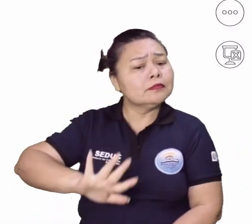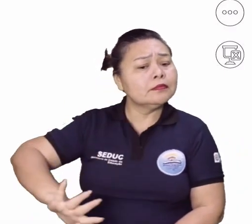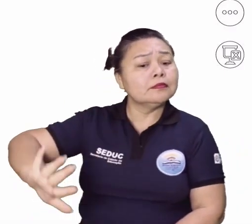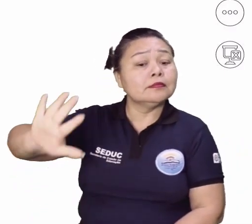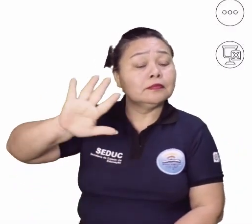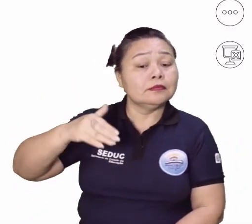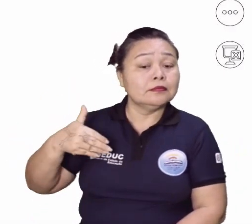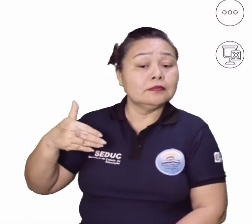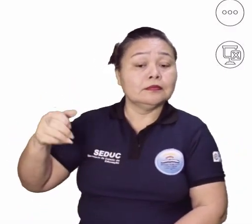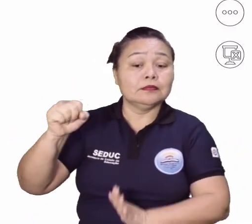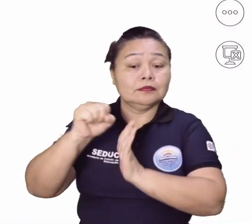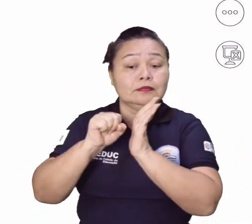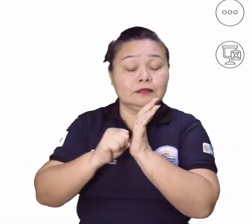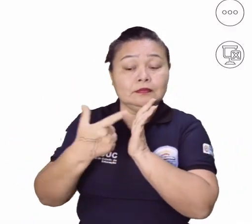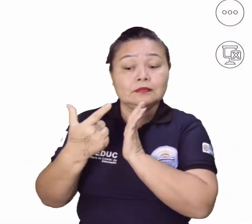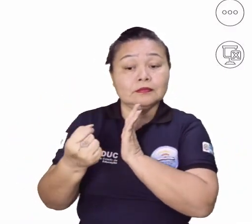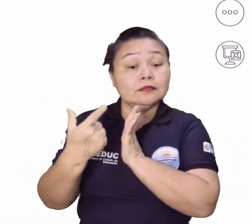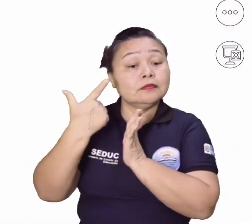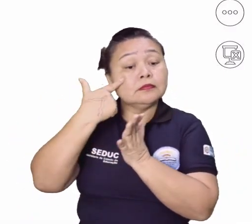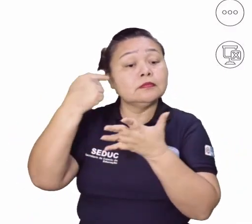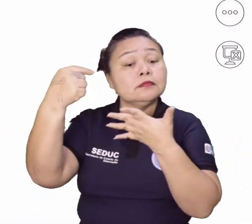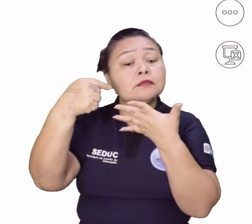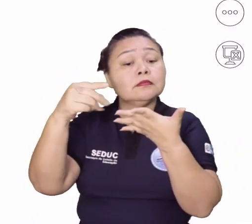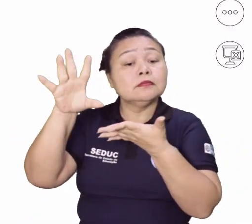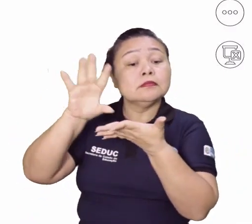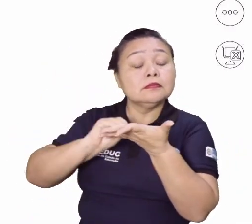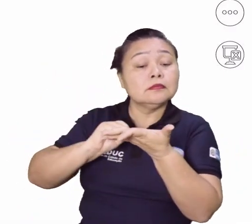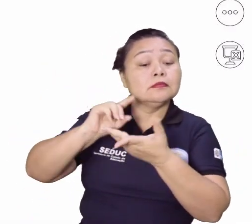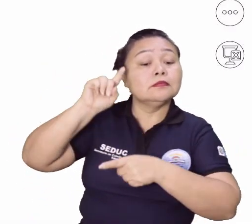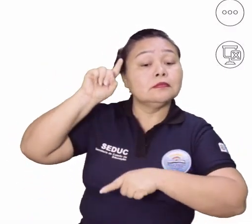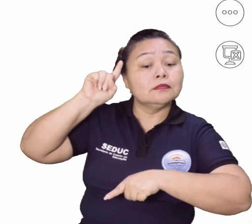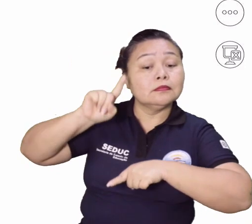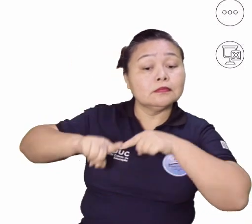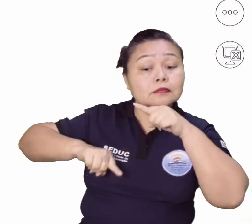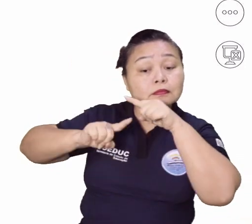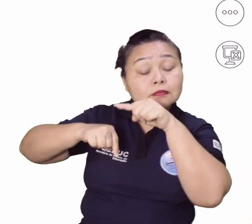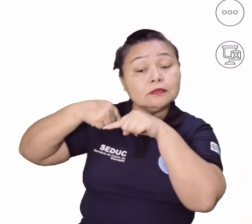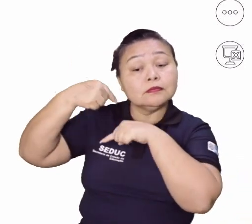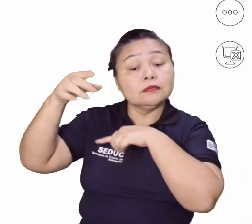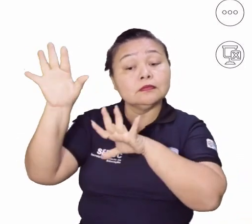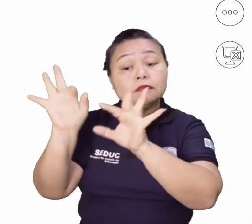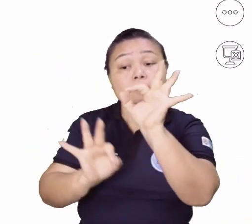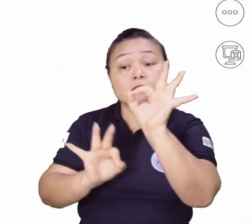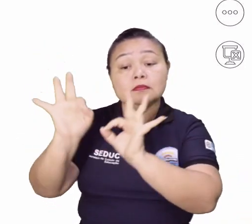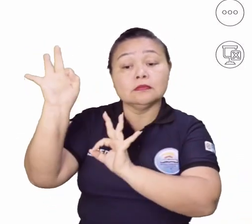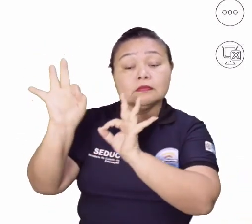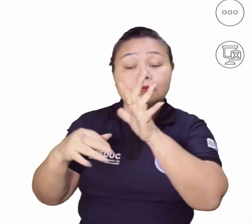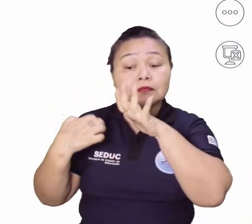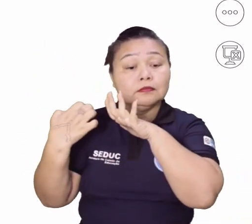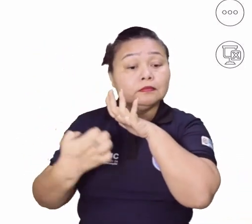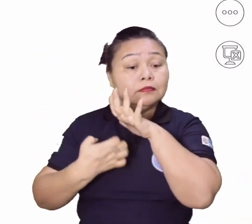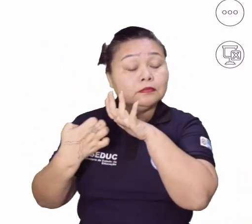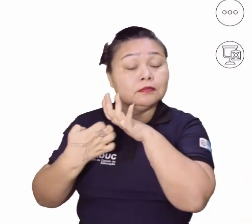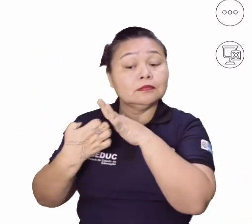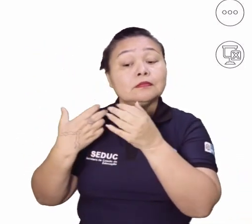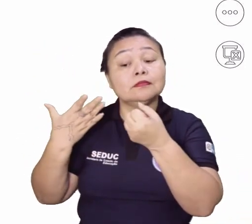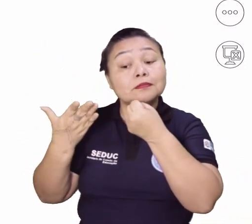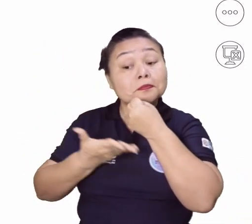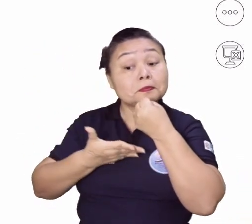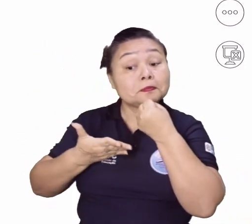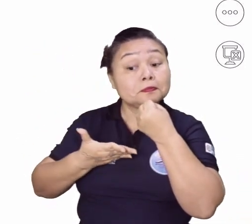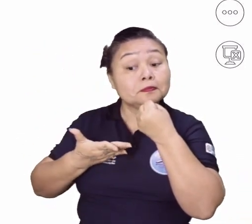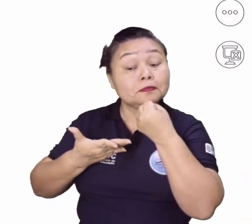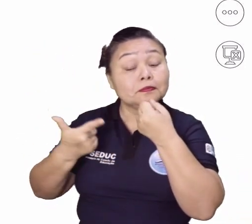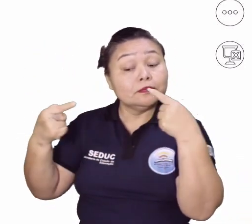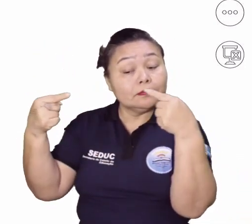imagem aí do início do século XX, identifica-se um modelo produtivo cuja forma de organização fabril baseava